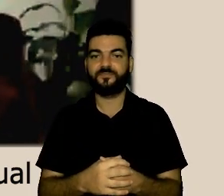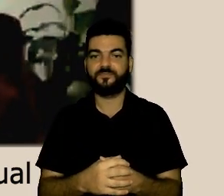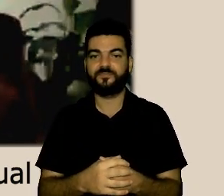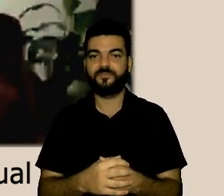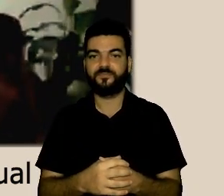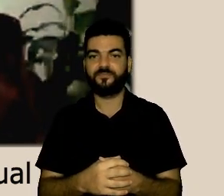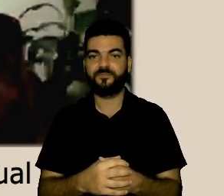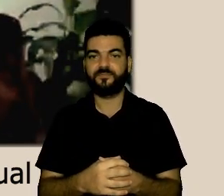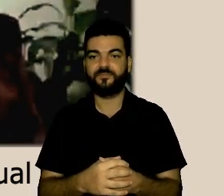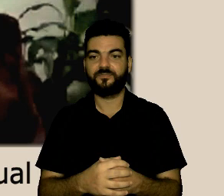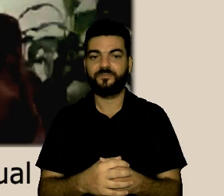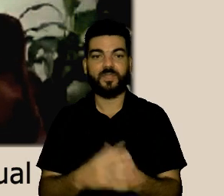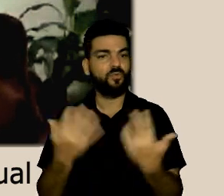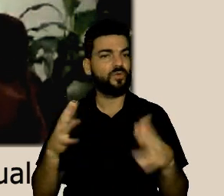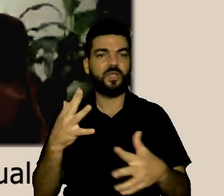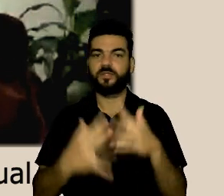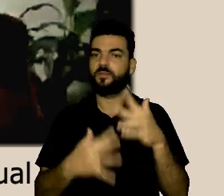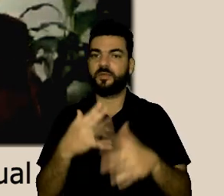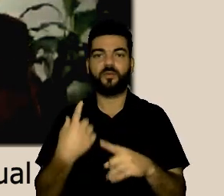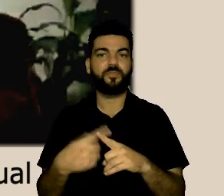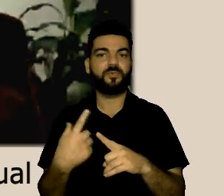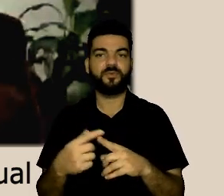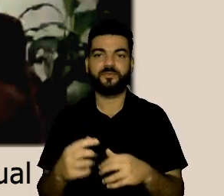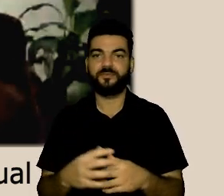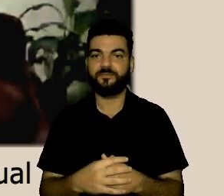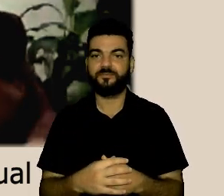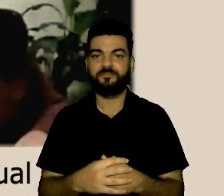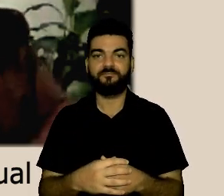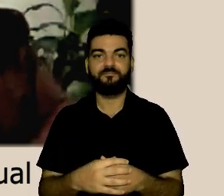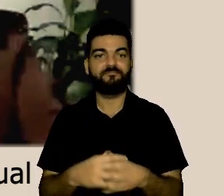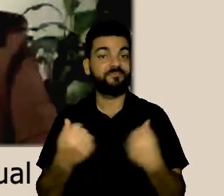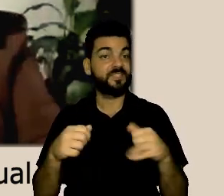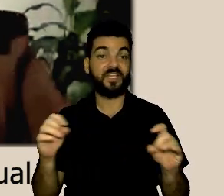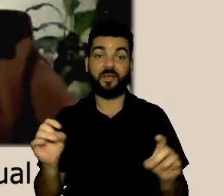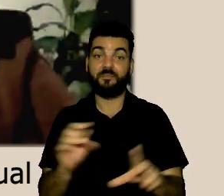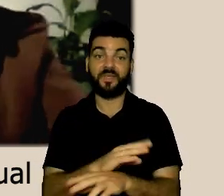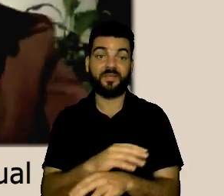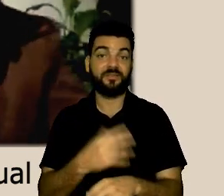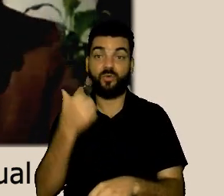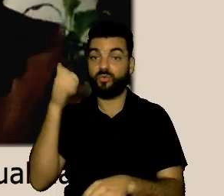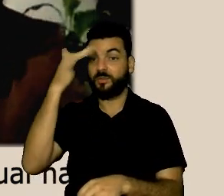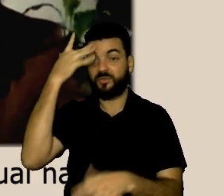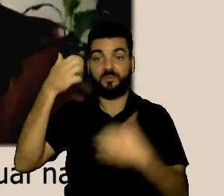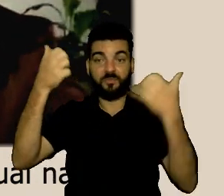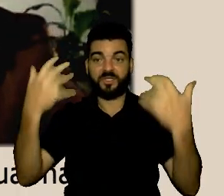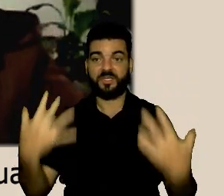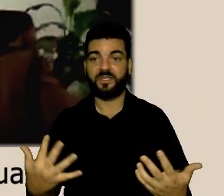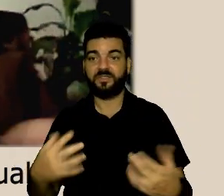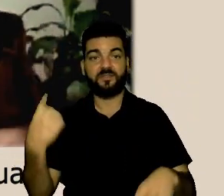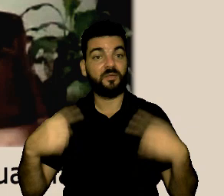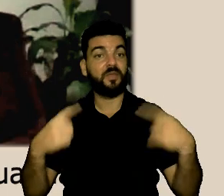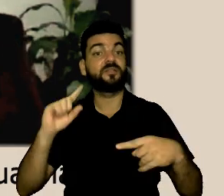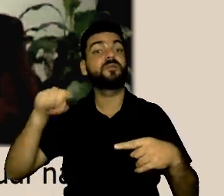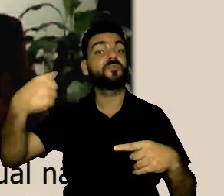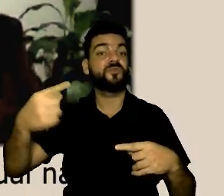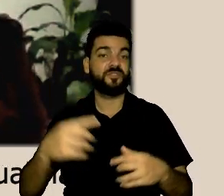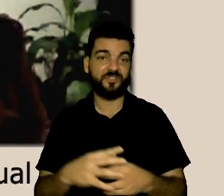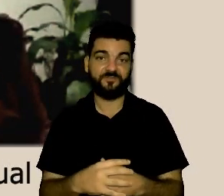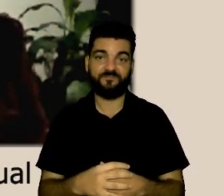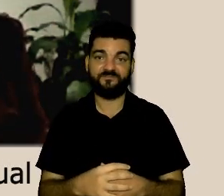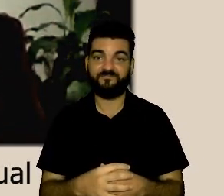assim delicadeza porque tem várias perguntas e a gente perde no debate e